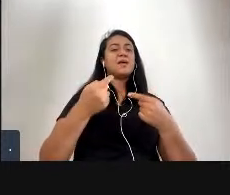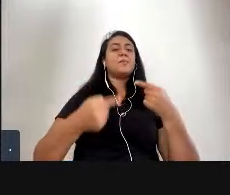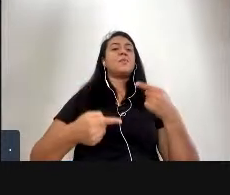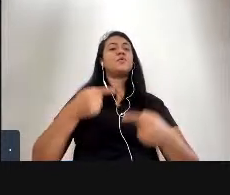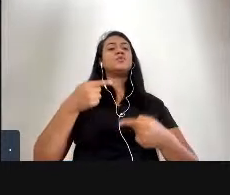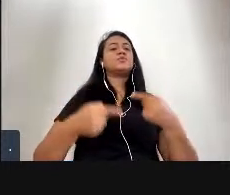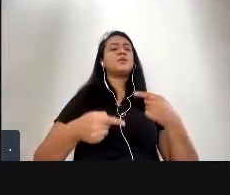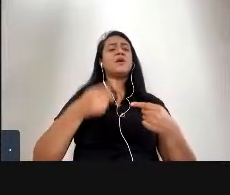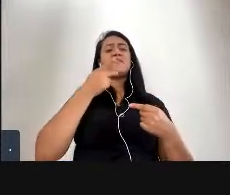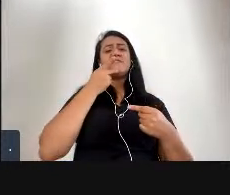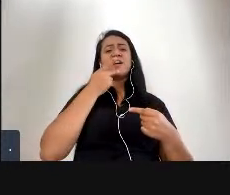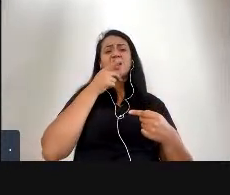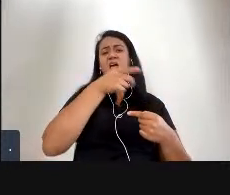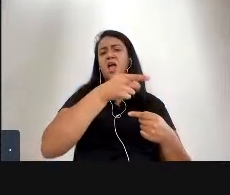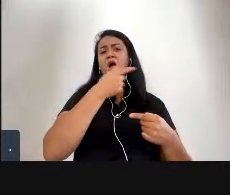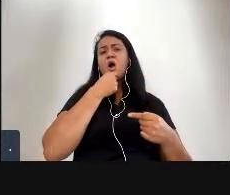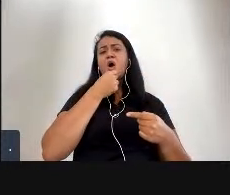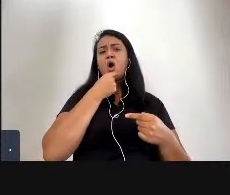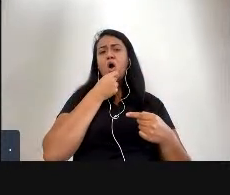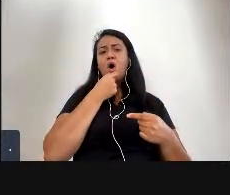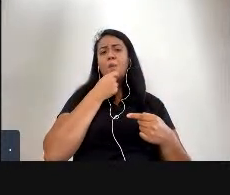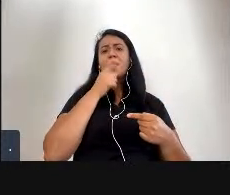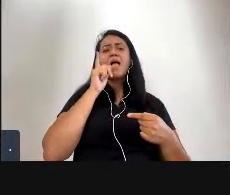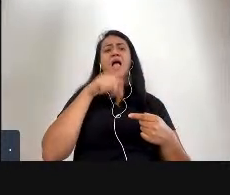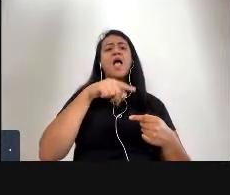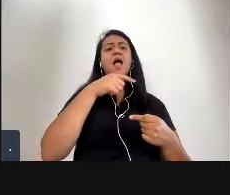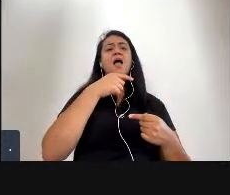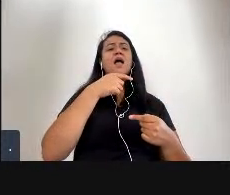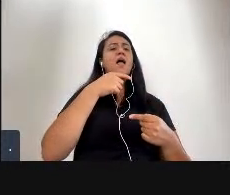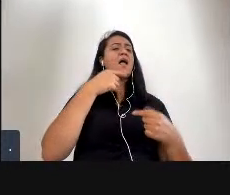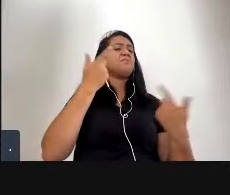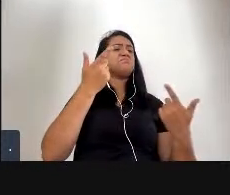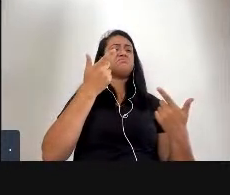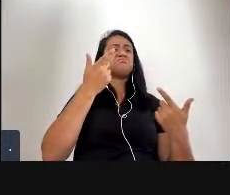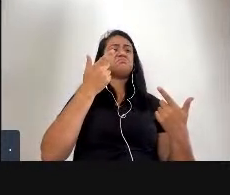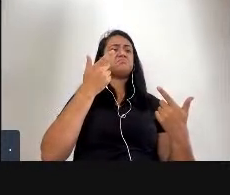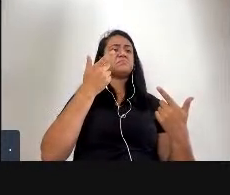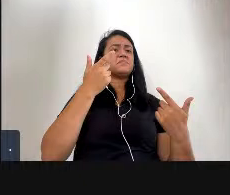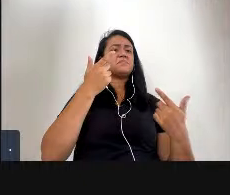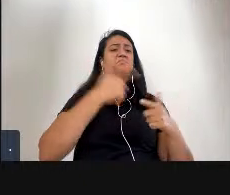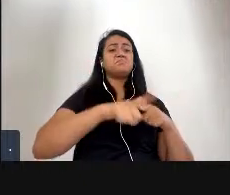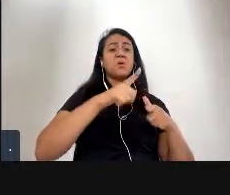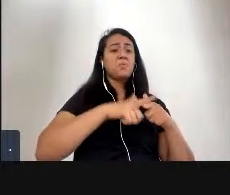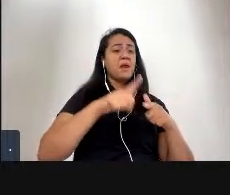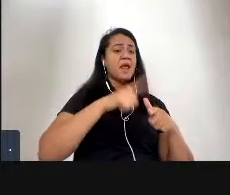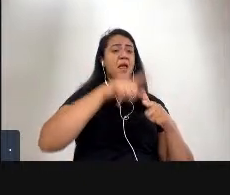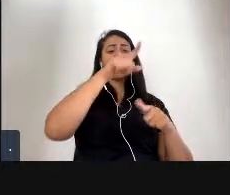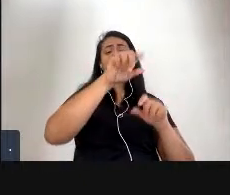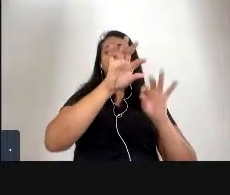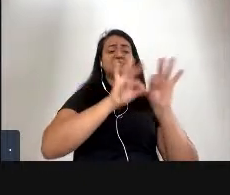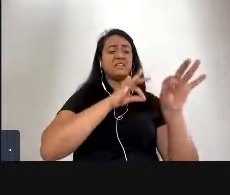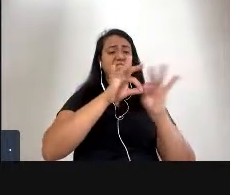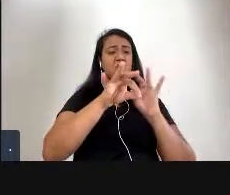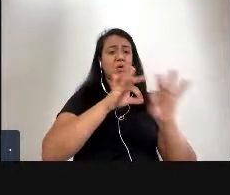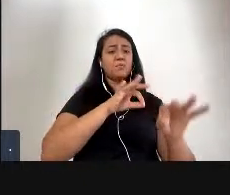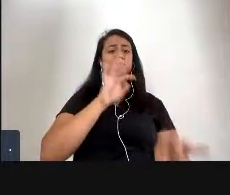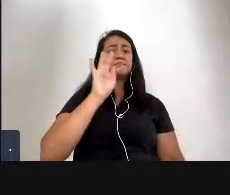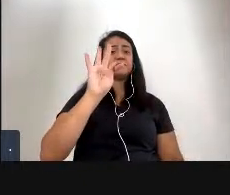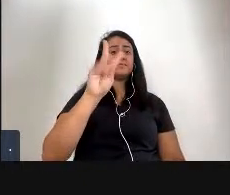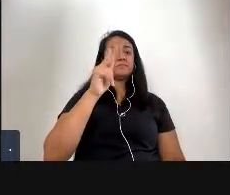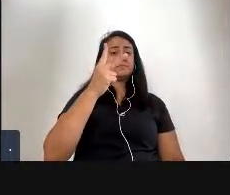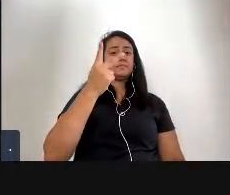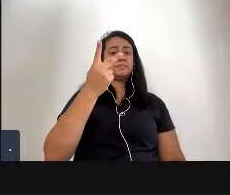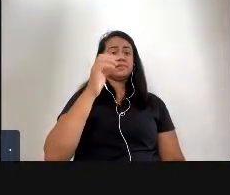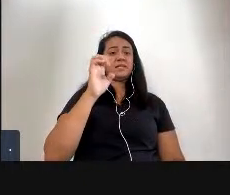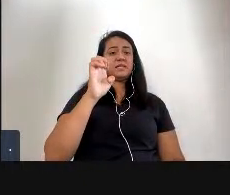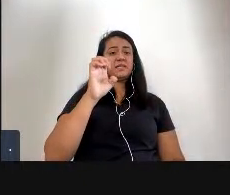como um ato de vandalismo de um indivíduo perturbado então o Teófalo ele passa a história naquele momento